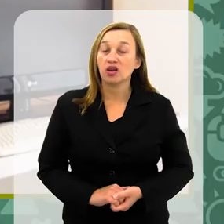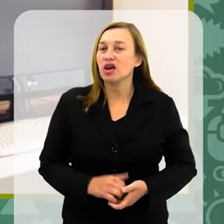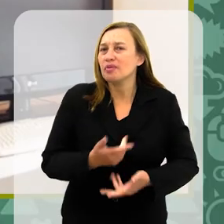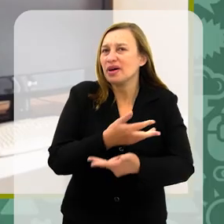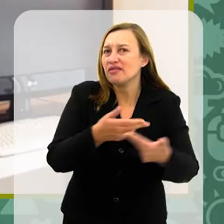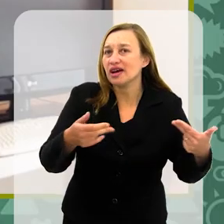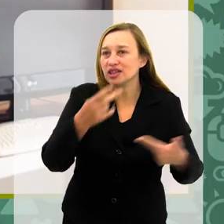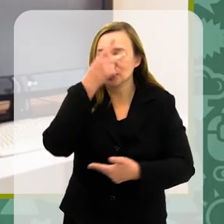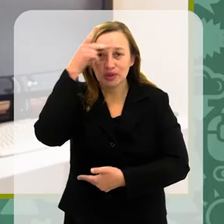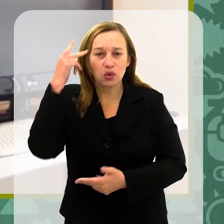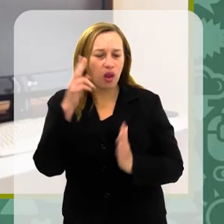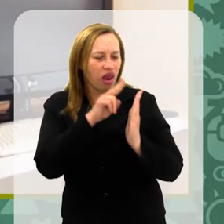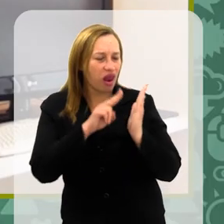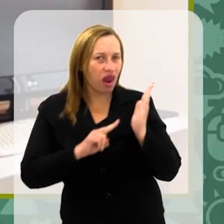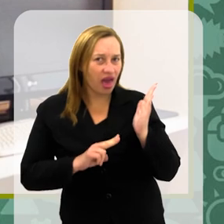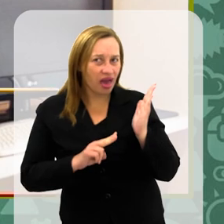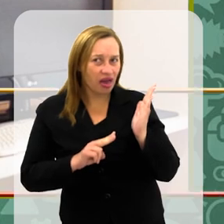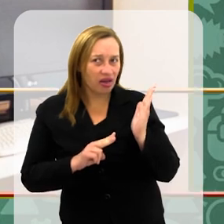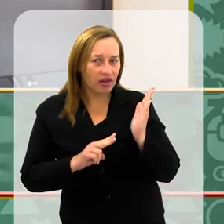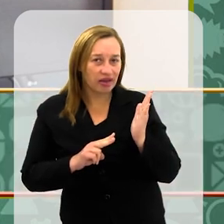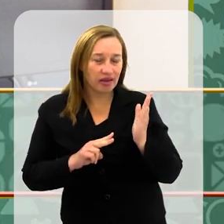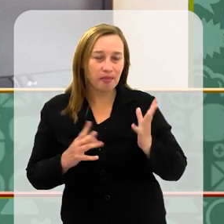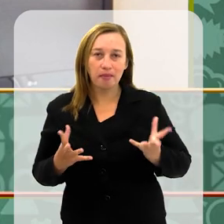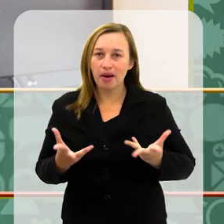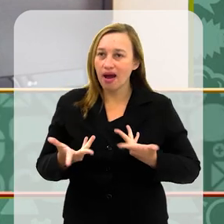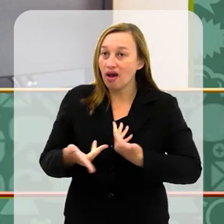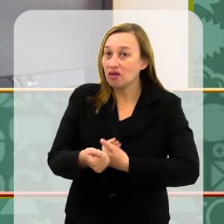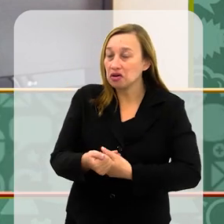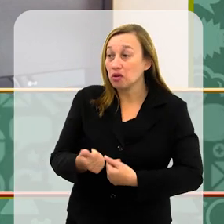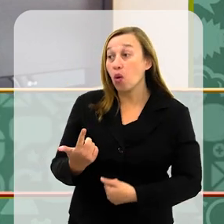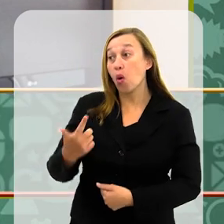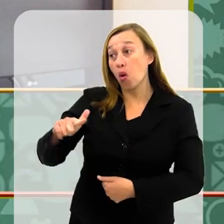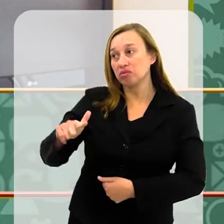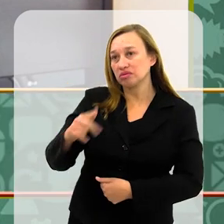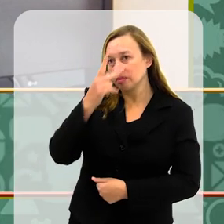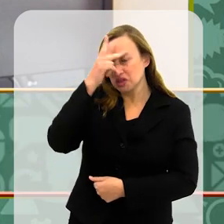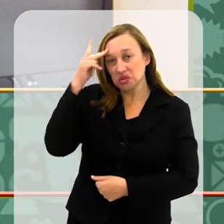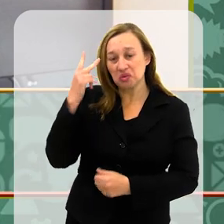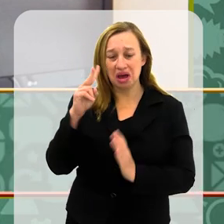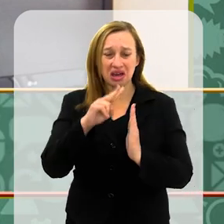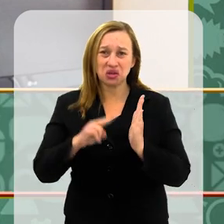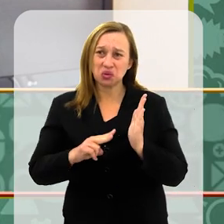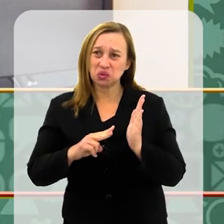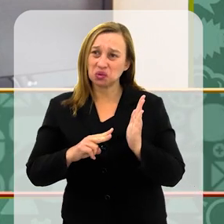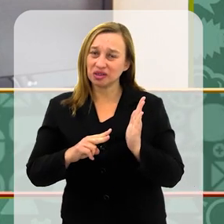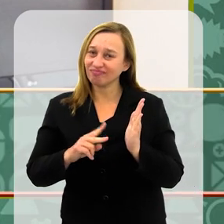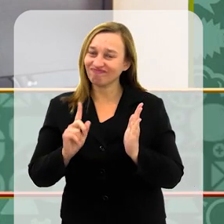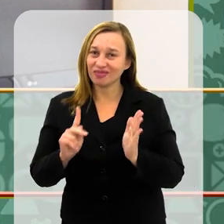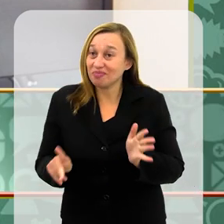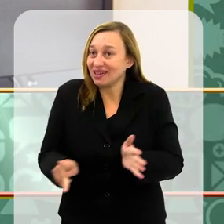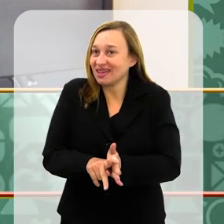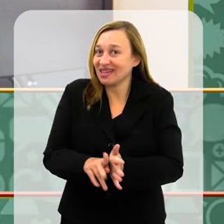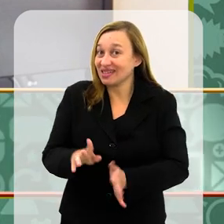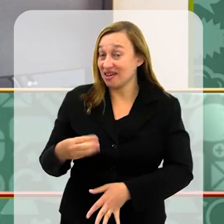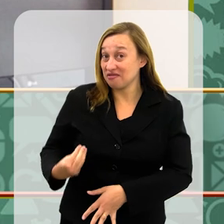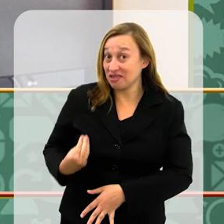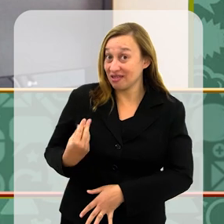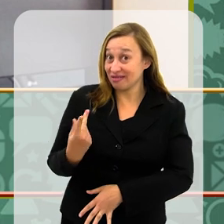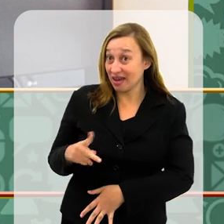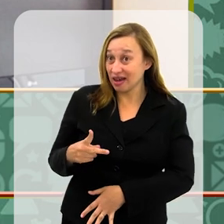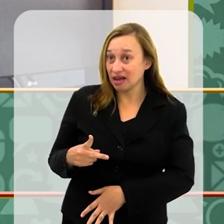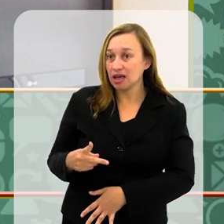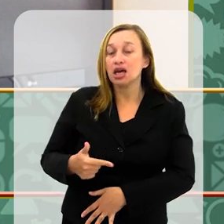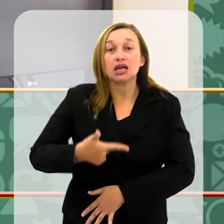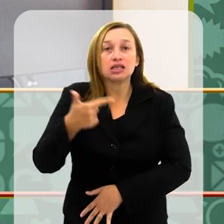Para muitas pessoas, ler é um hábito prazeroso, mas para muita gente, a leitura não faz parte da rotina.